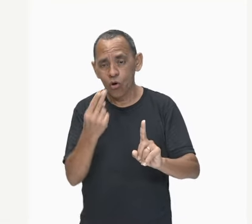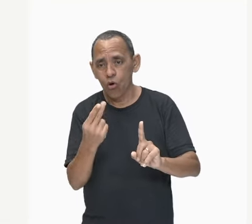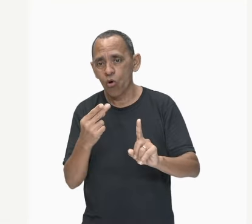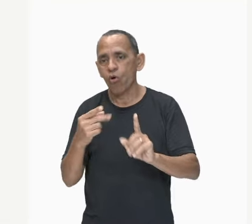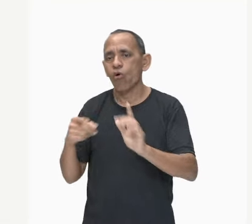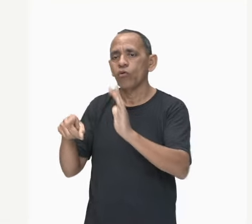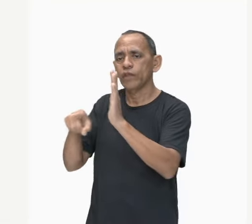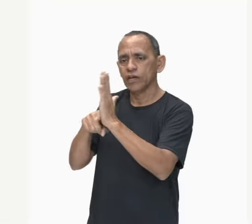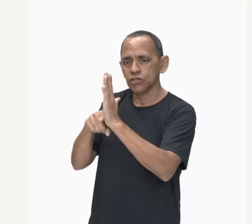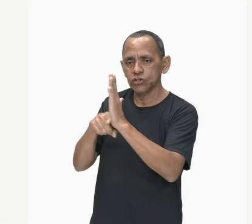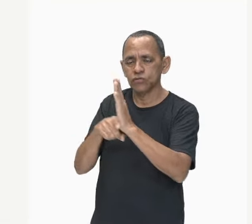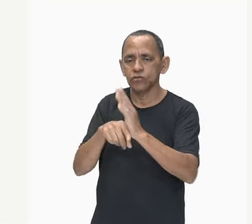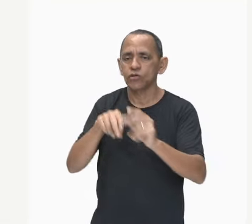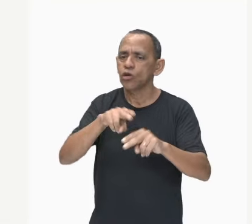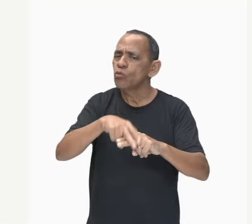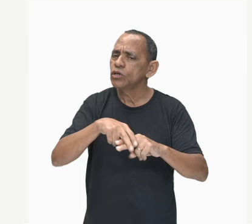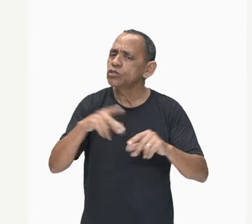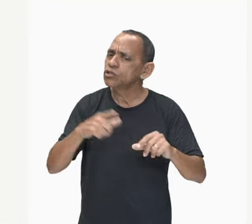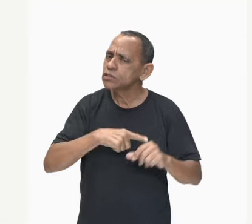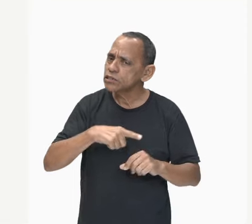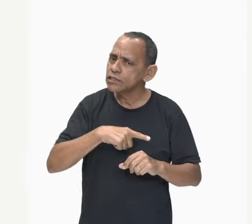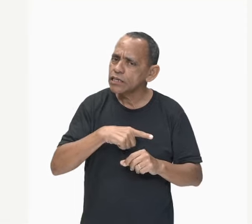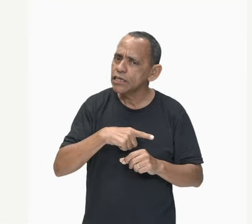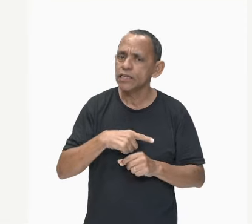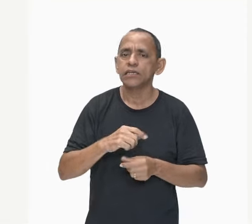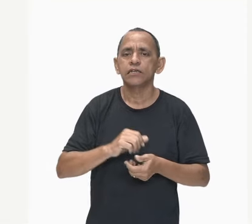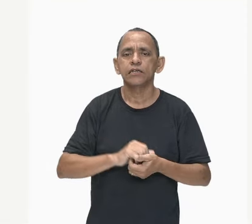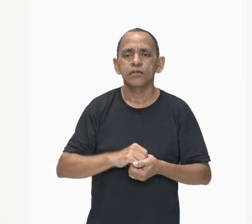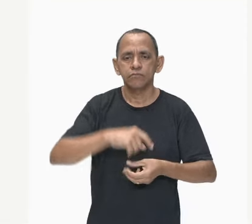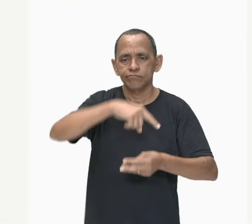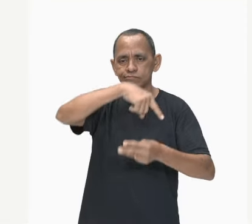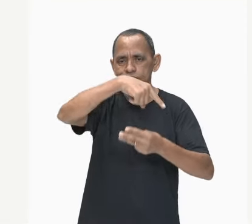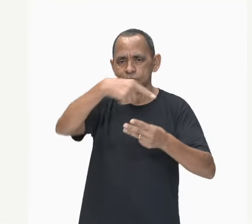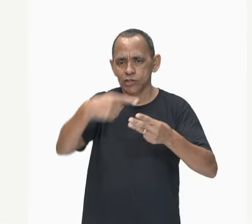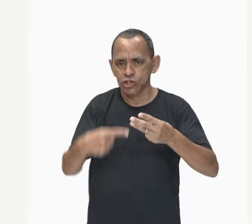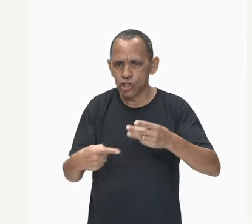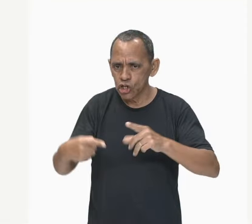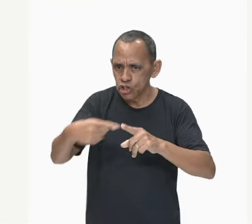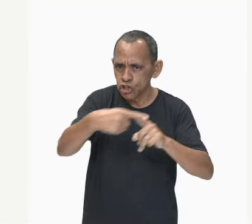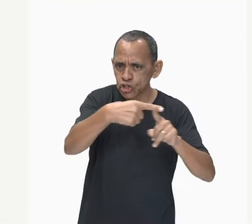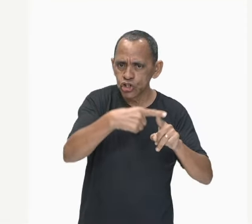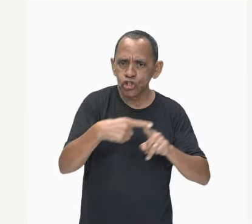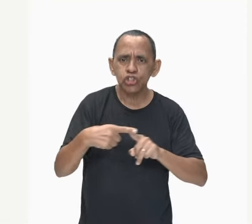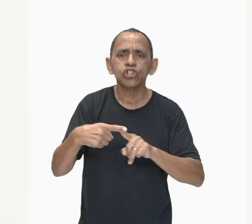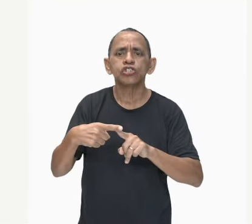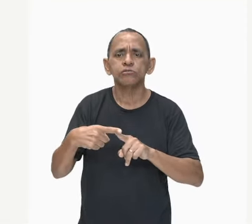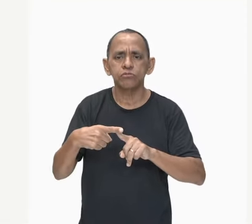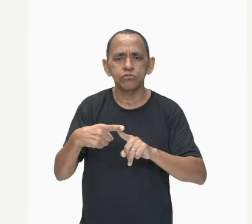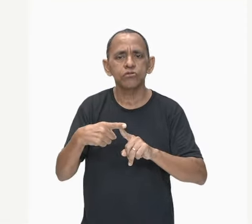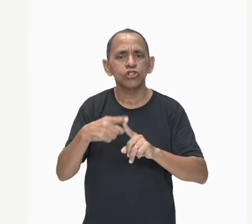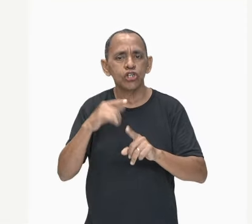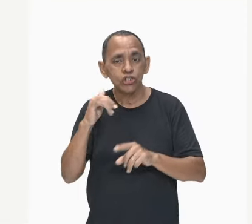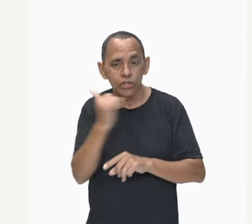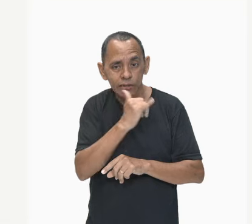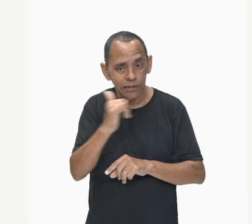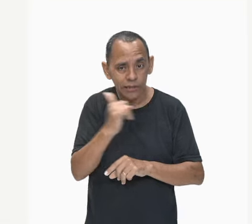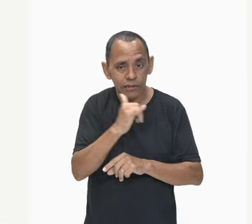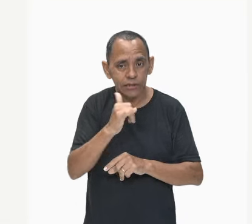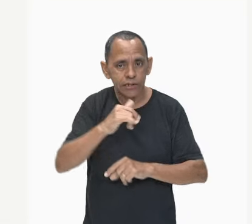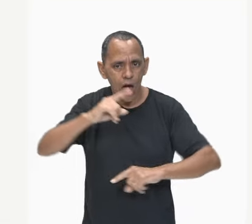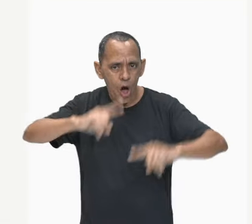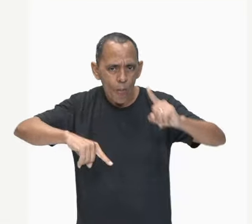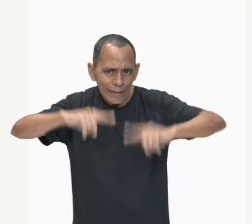Por isto, existem, no entanto, três formas de se eletrizar um objeto. Quais são as formas